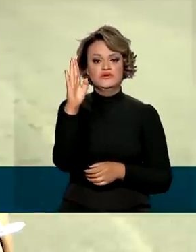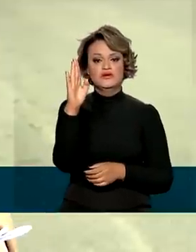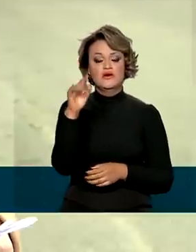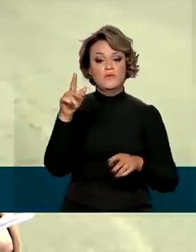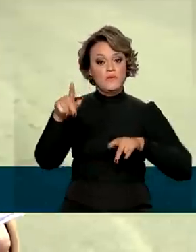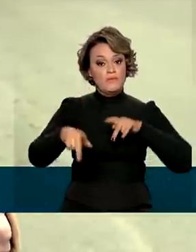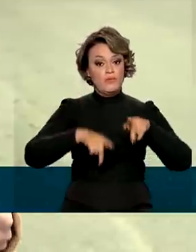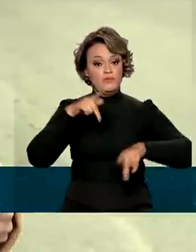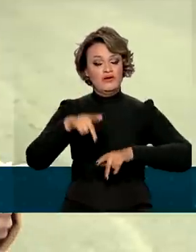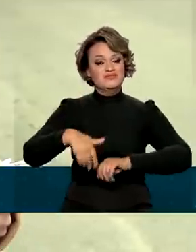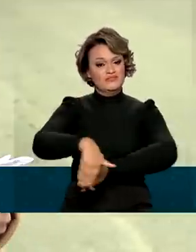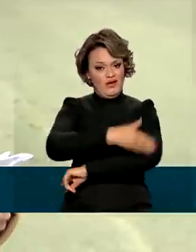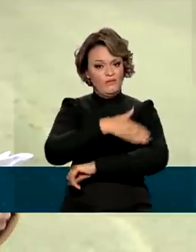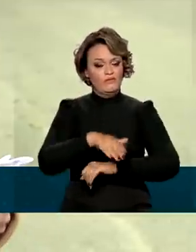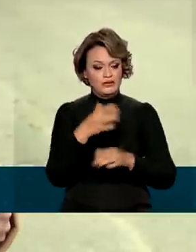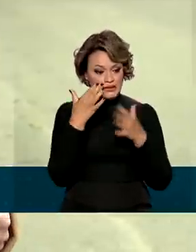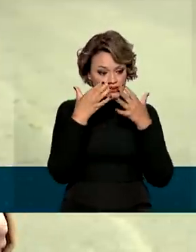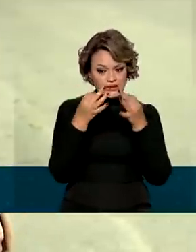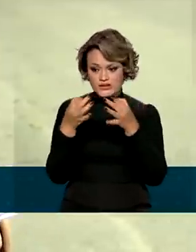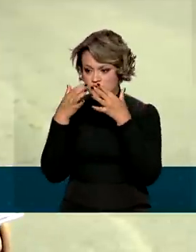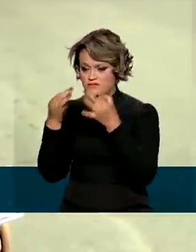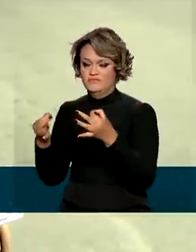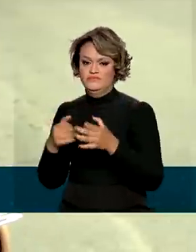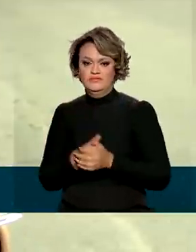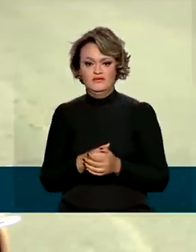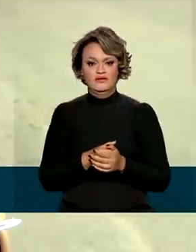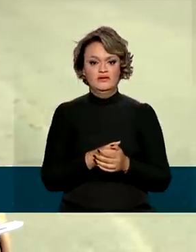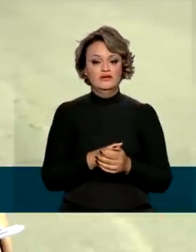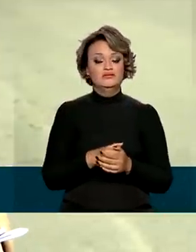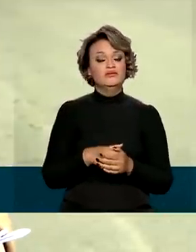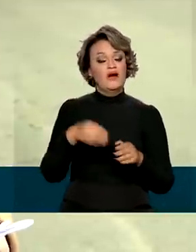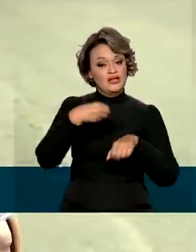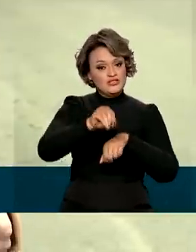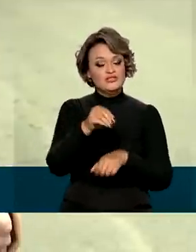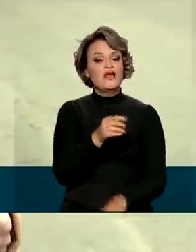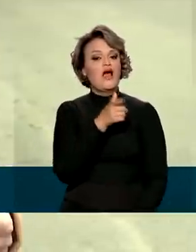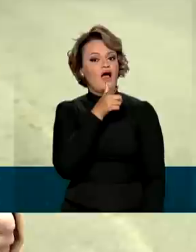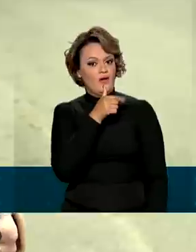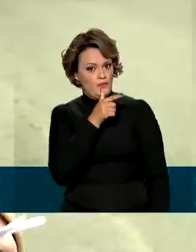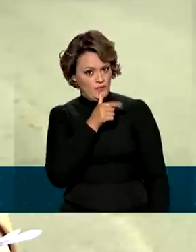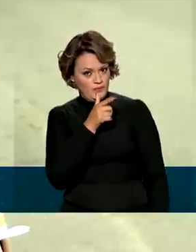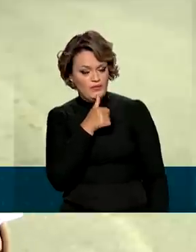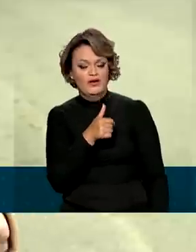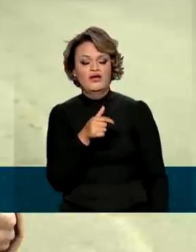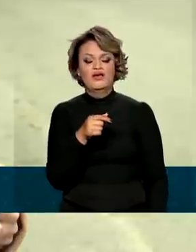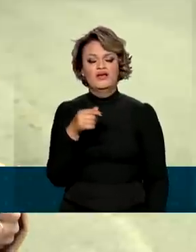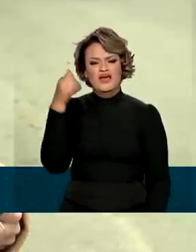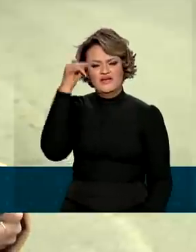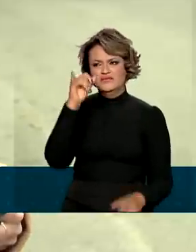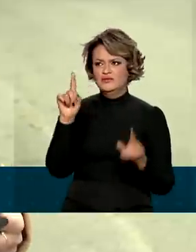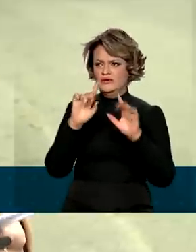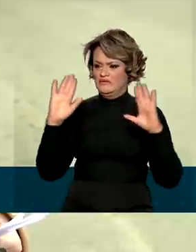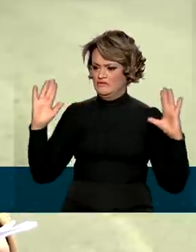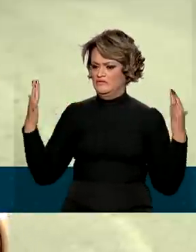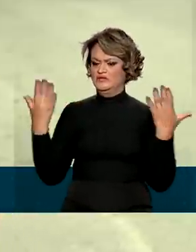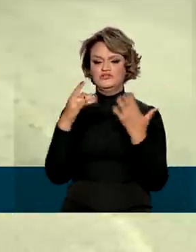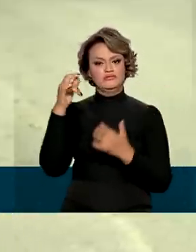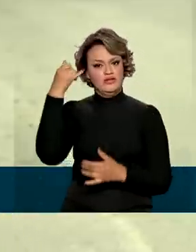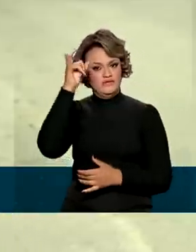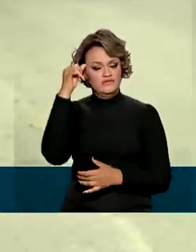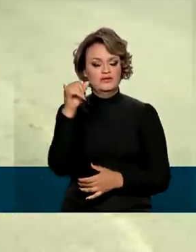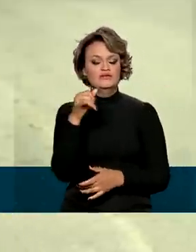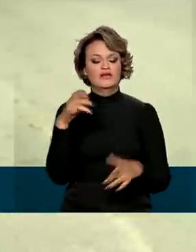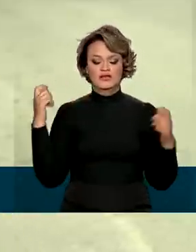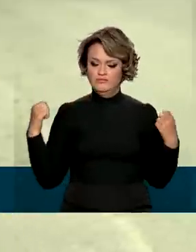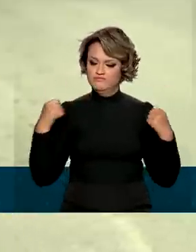com a população em situação de rua. Vale a dica de ingerir muita água, evitar locais fechados e se manter